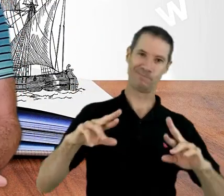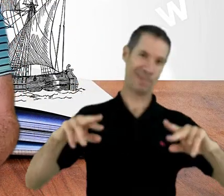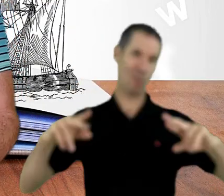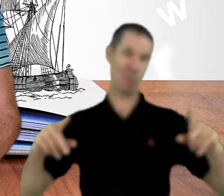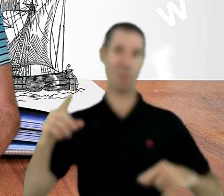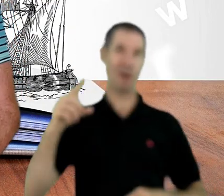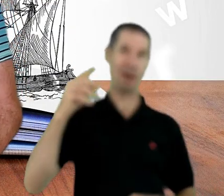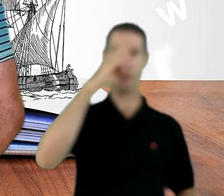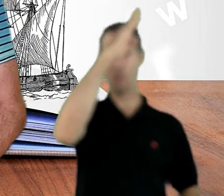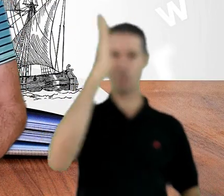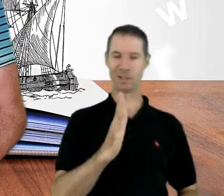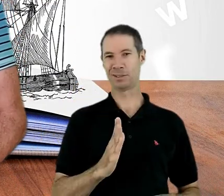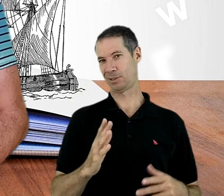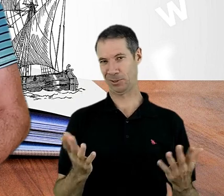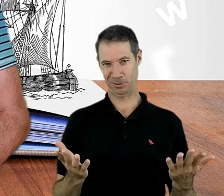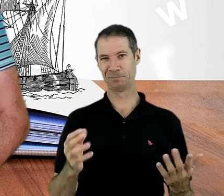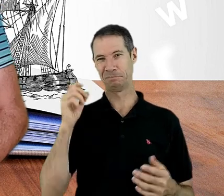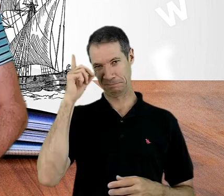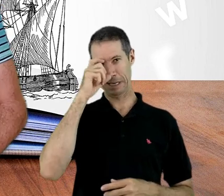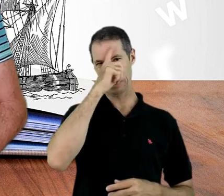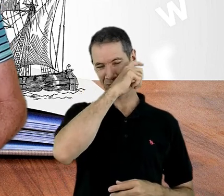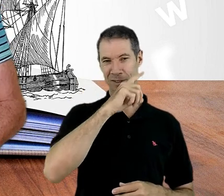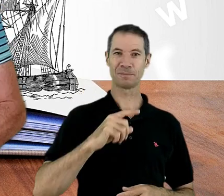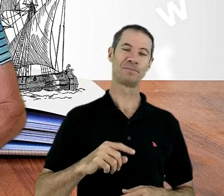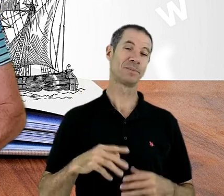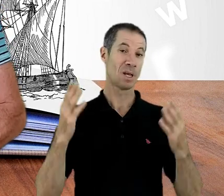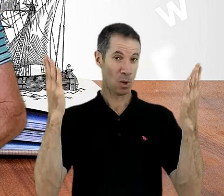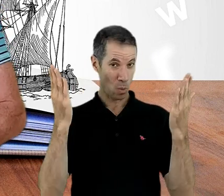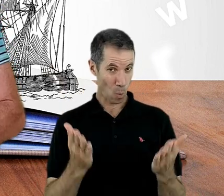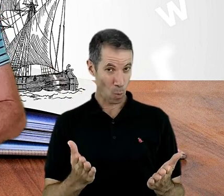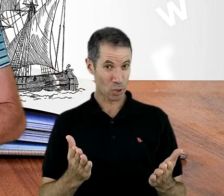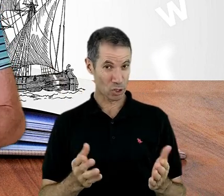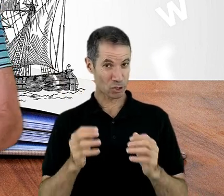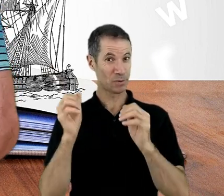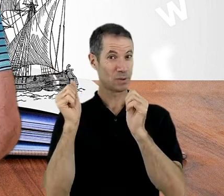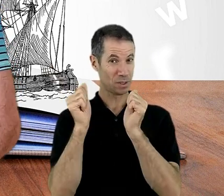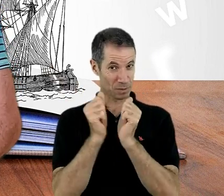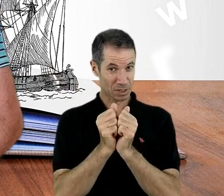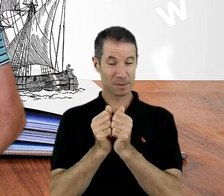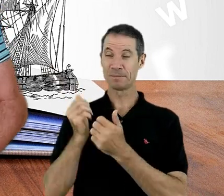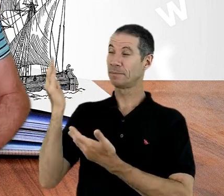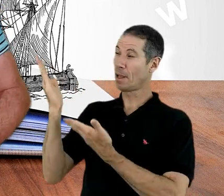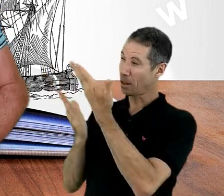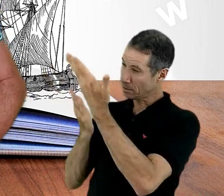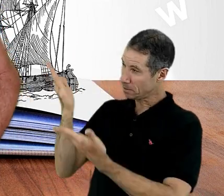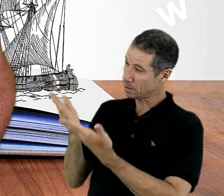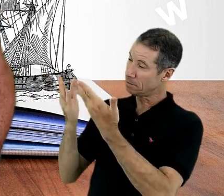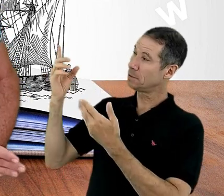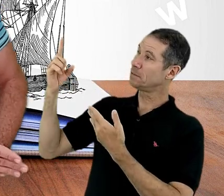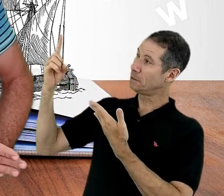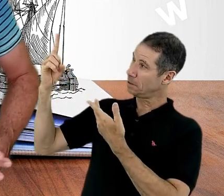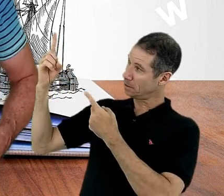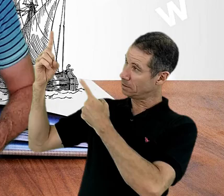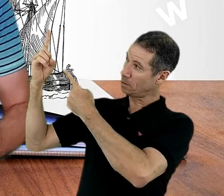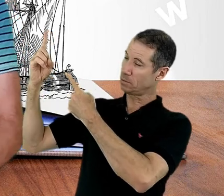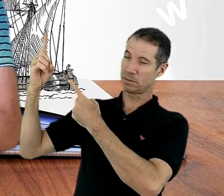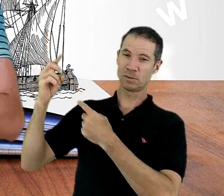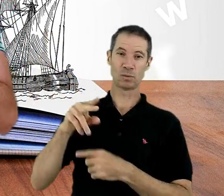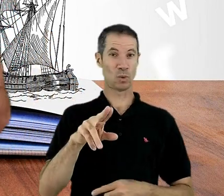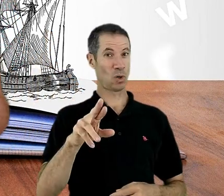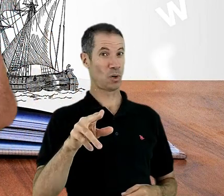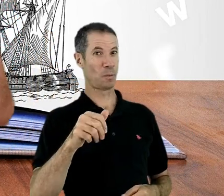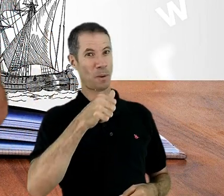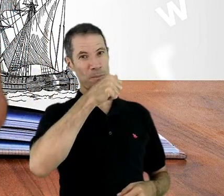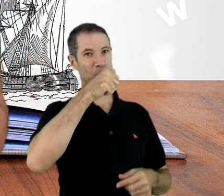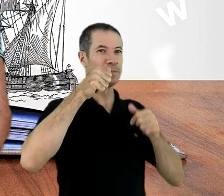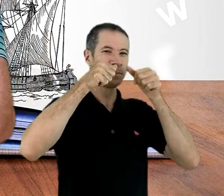e Estados Unidos. E estamos hoje aqui, então, servindo a Deus, né, com o irmão Martos, que já